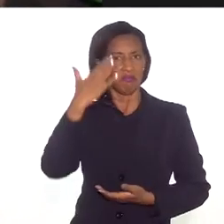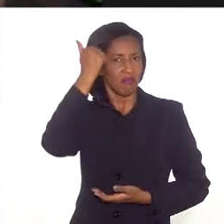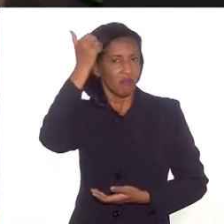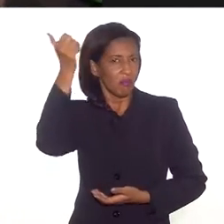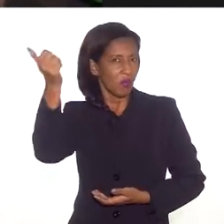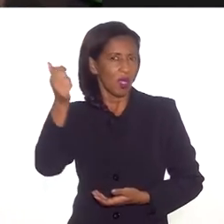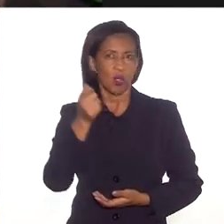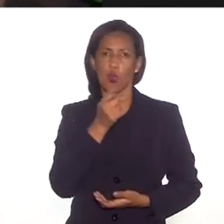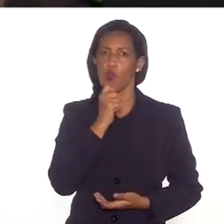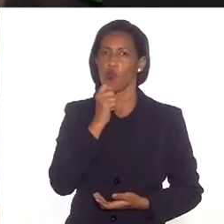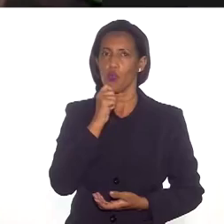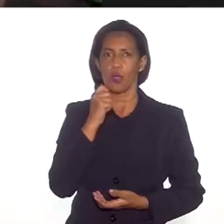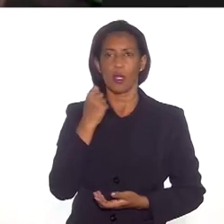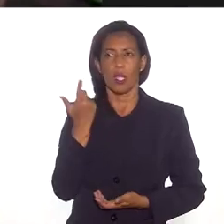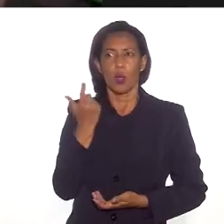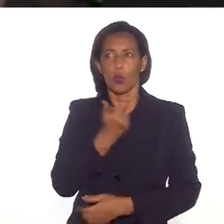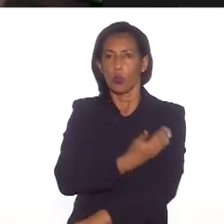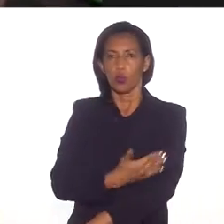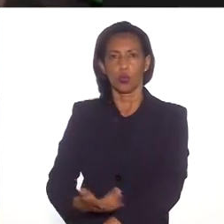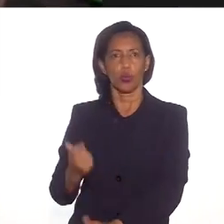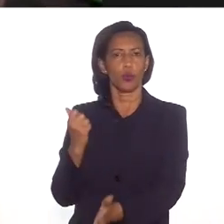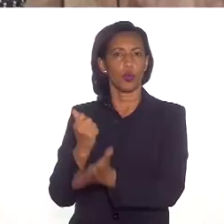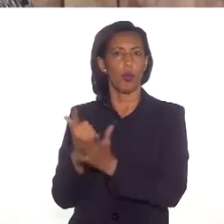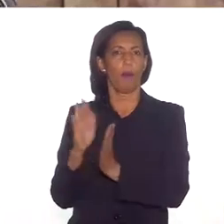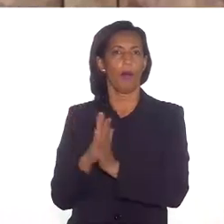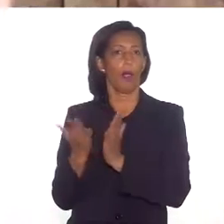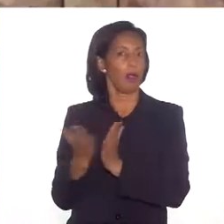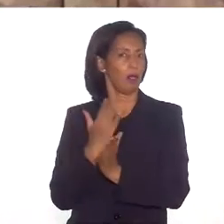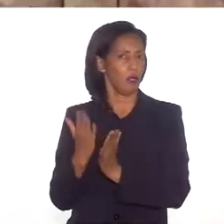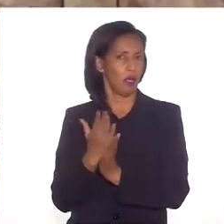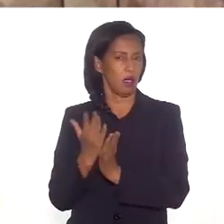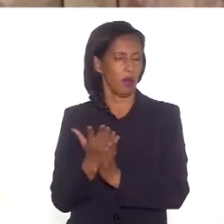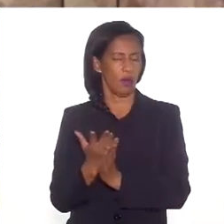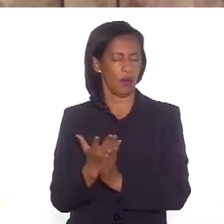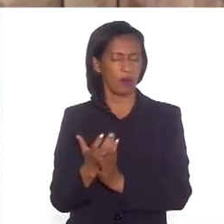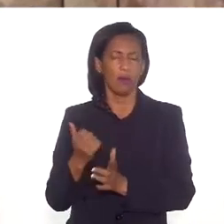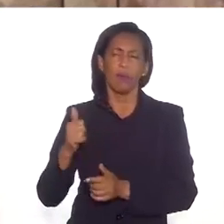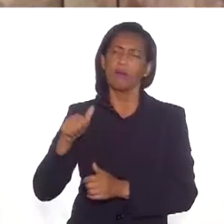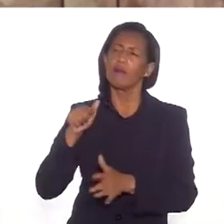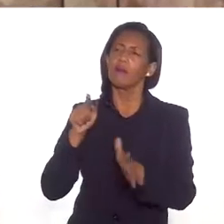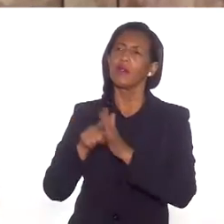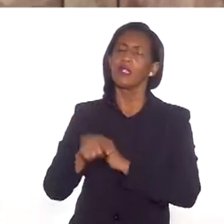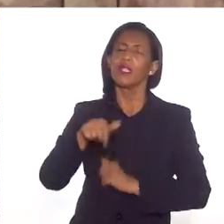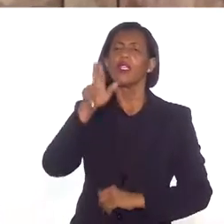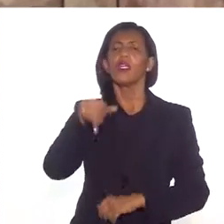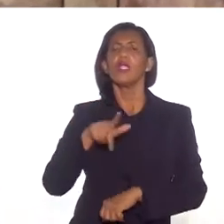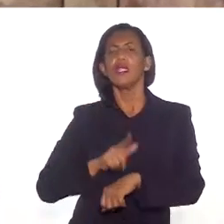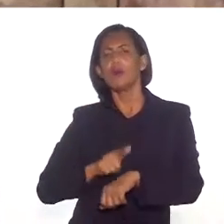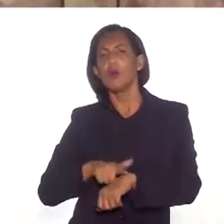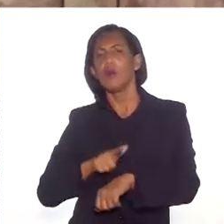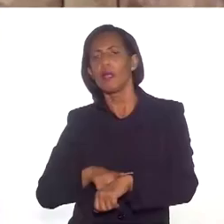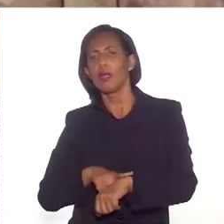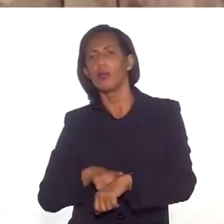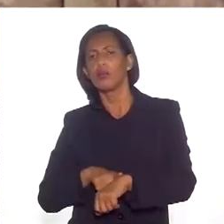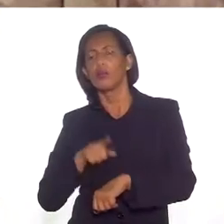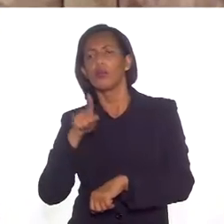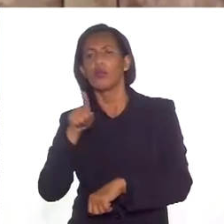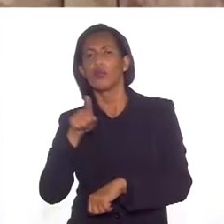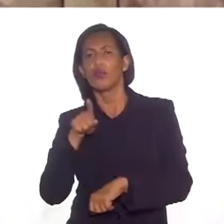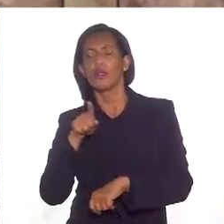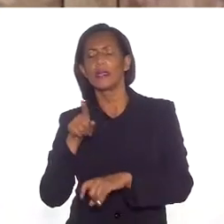porque a gente não tem muito hábito de comprar livro aqui. Eu queria saber em que momento você decidiu partir